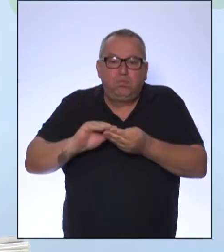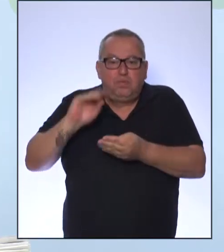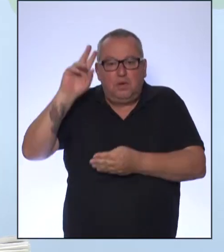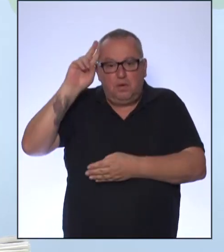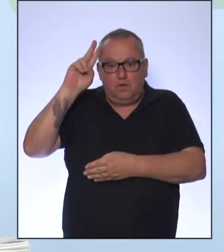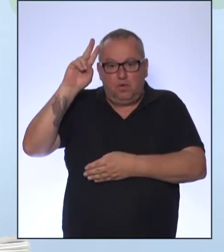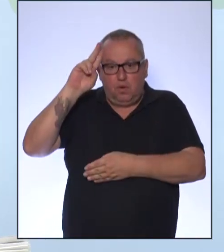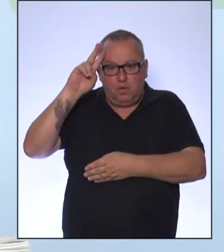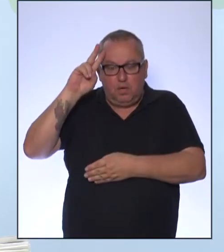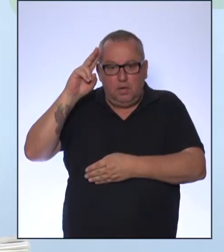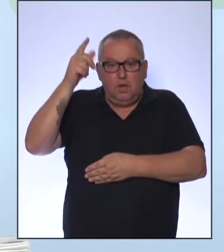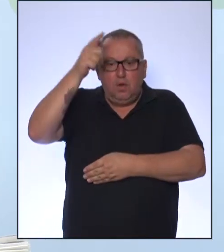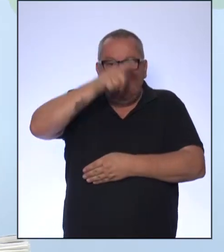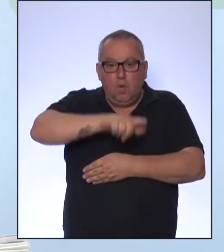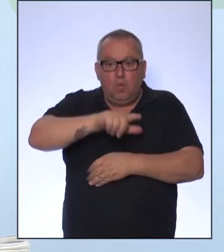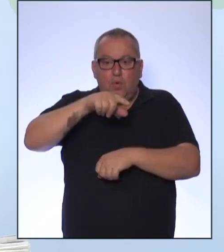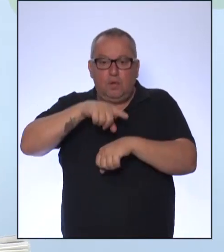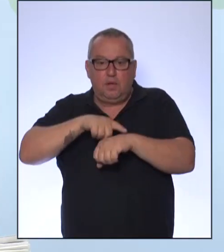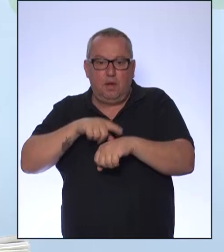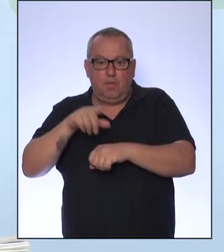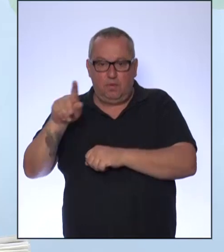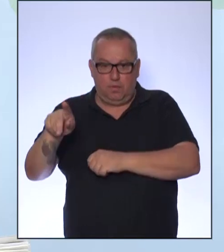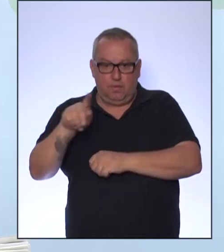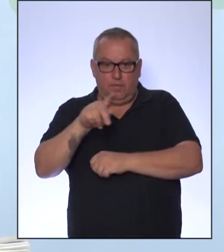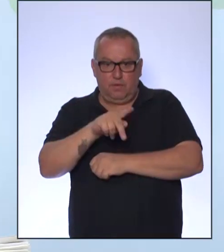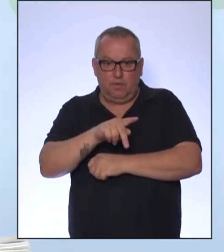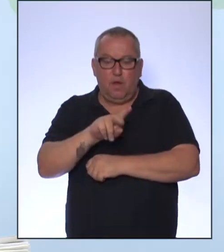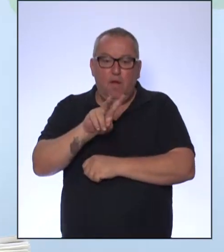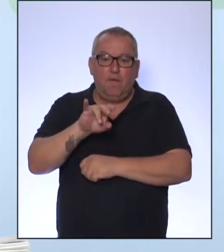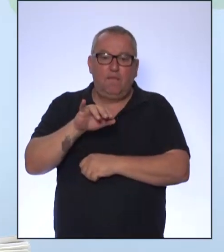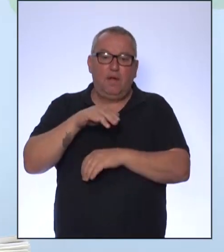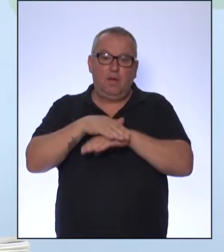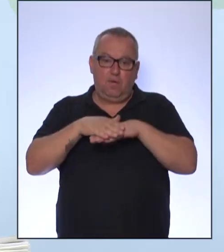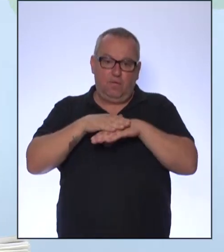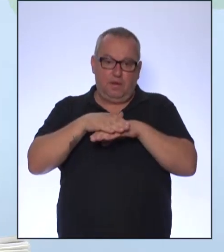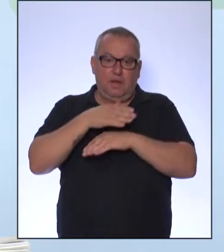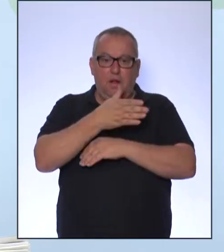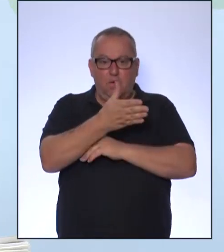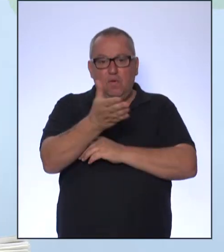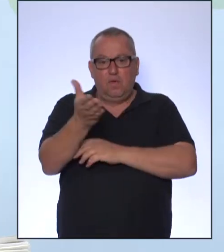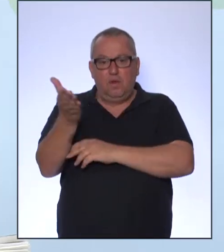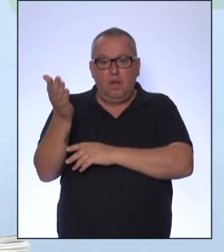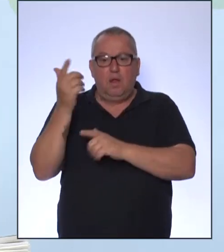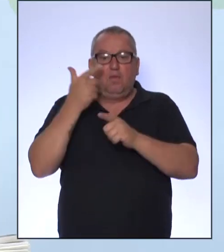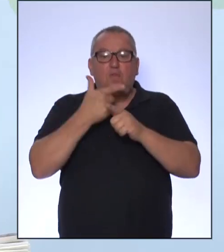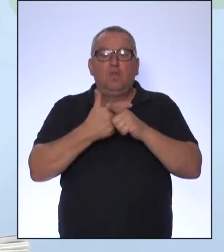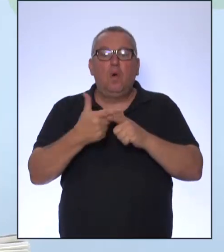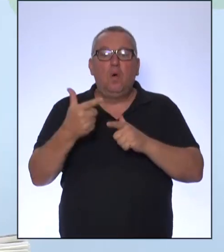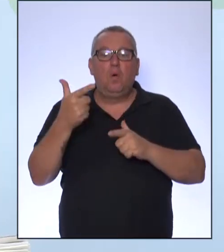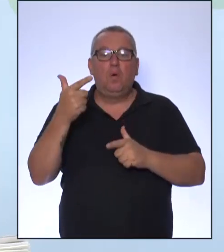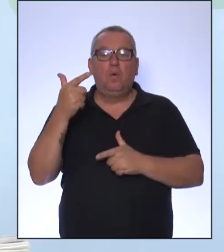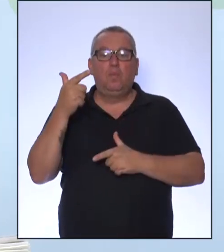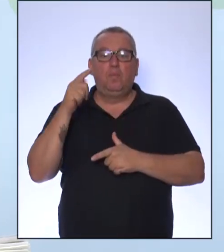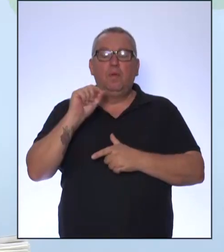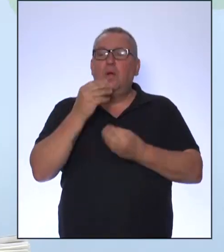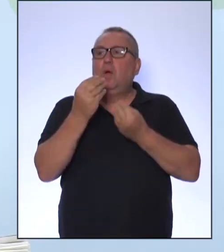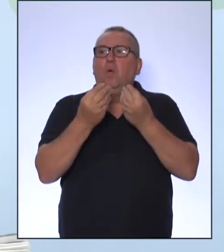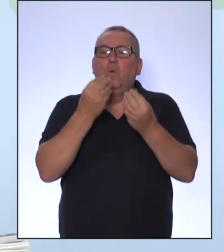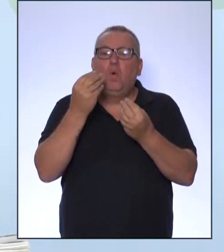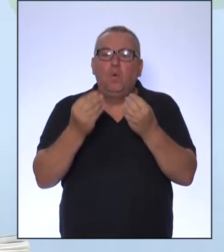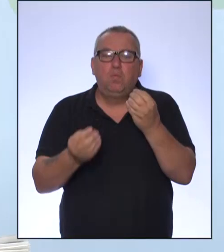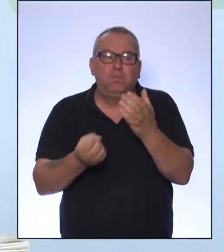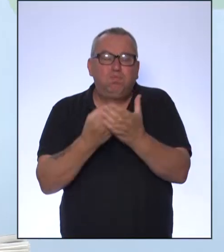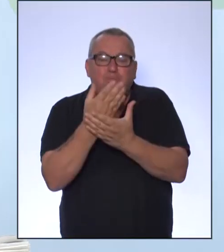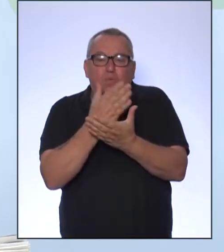momentos, os seus professores vão conversar com vocês sobre essa questão da origem da